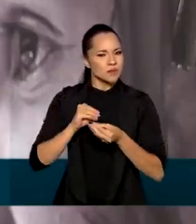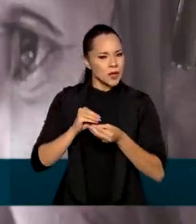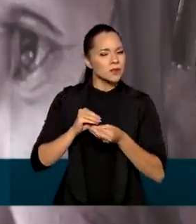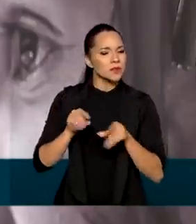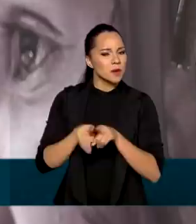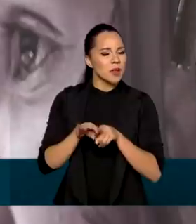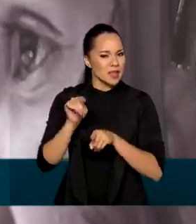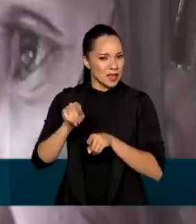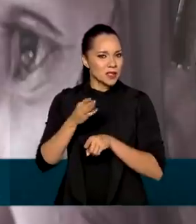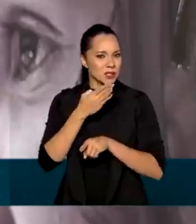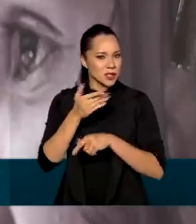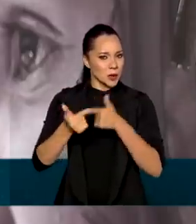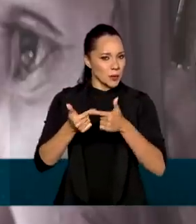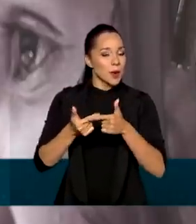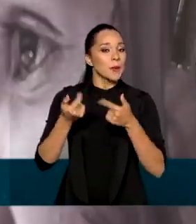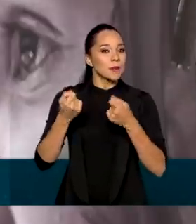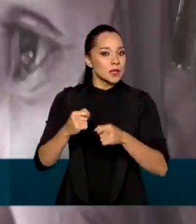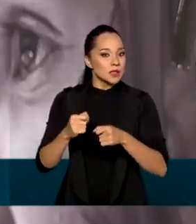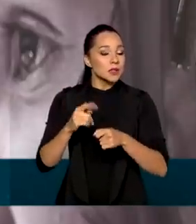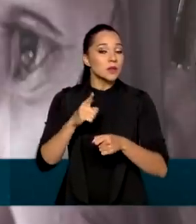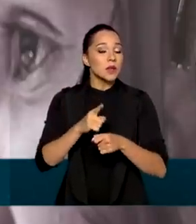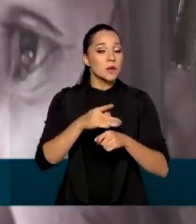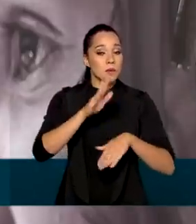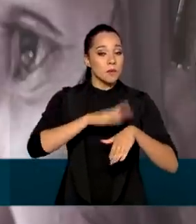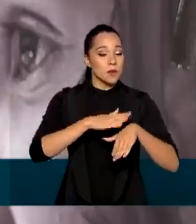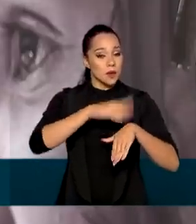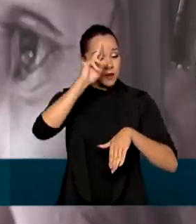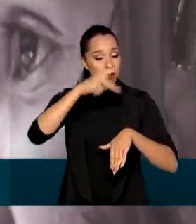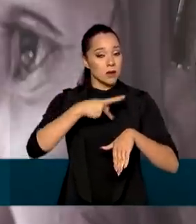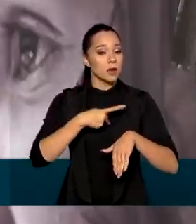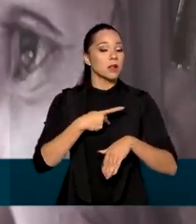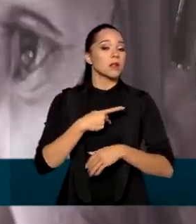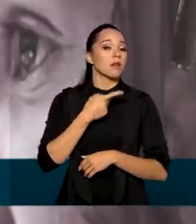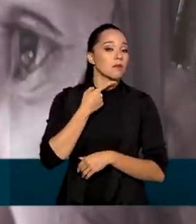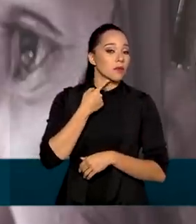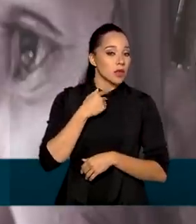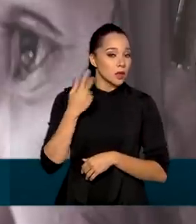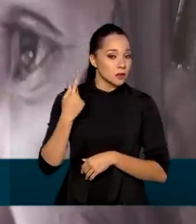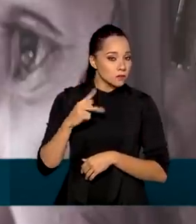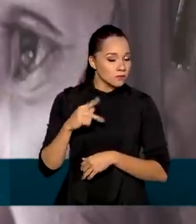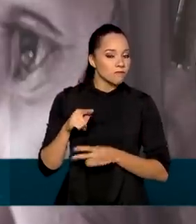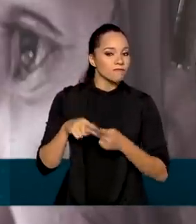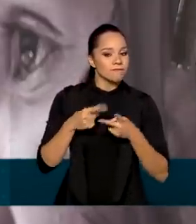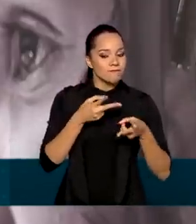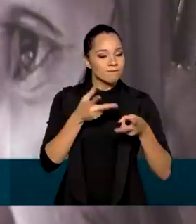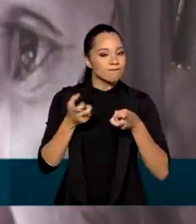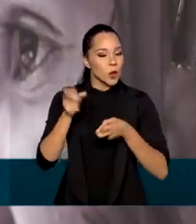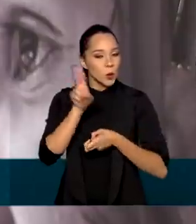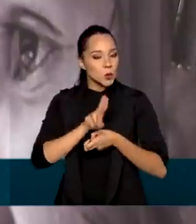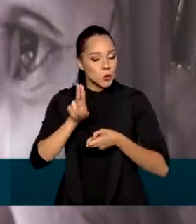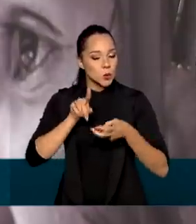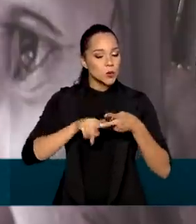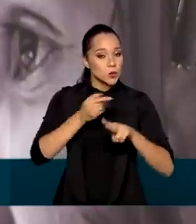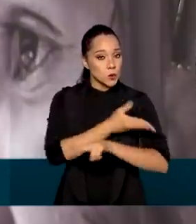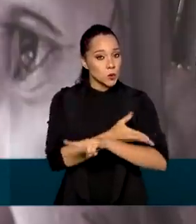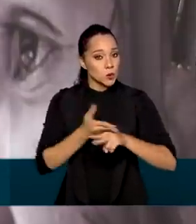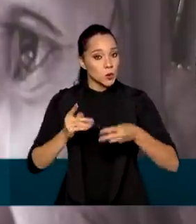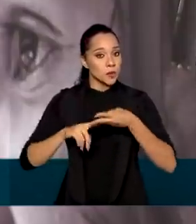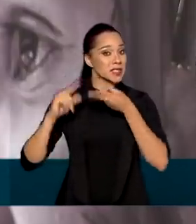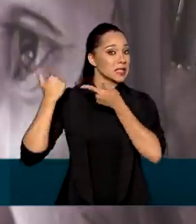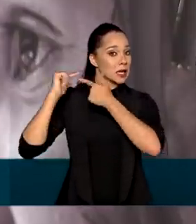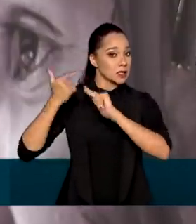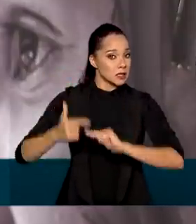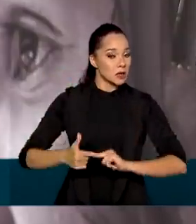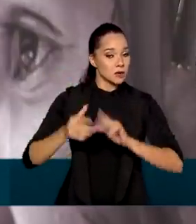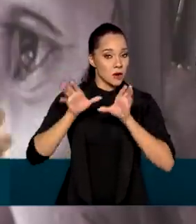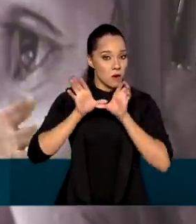essa atividade também tem que passar pela autonomia da vontade, observando sempre os usos, costumes e tradições das